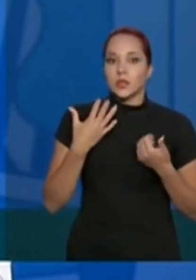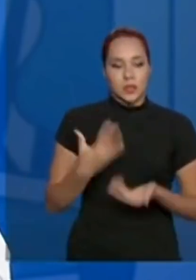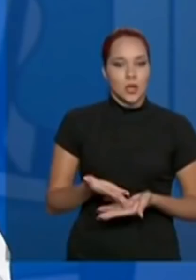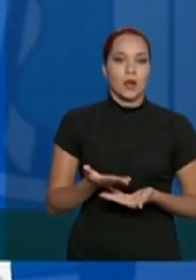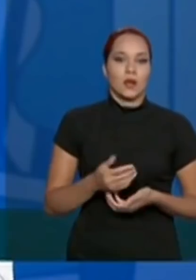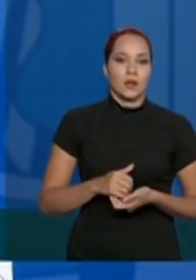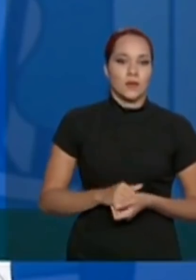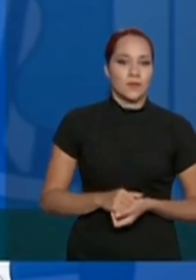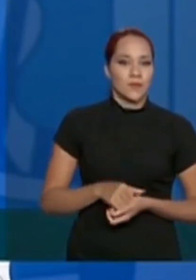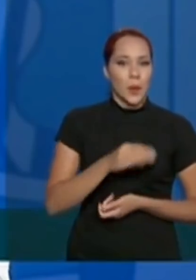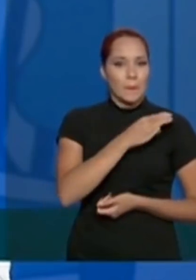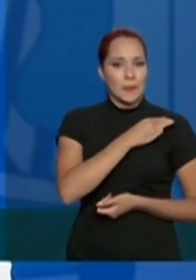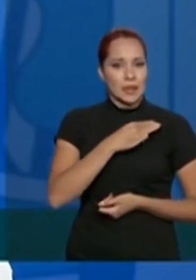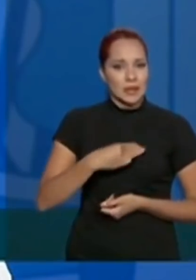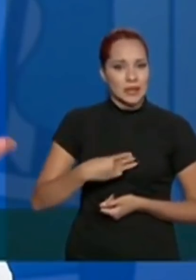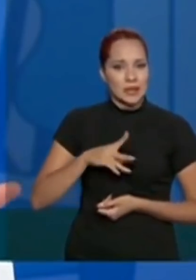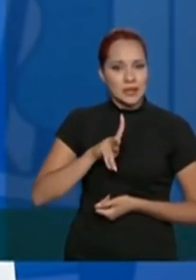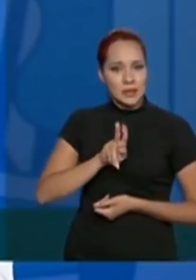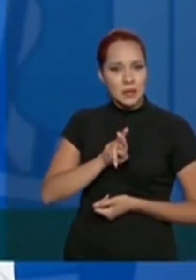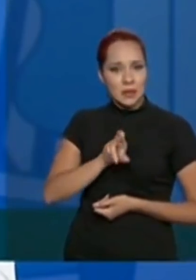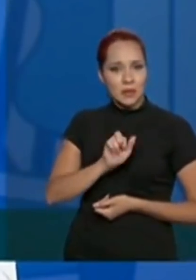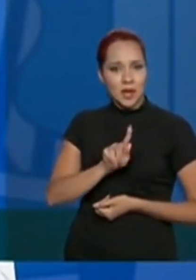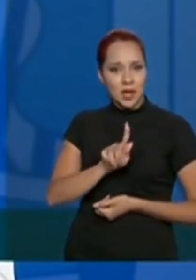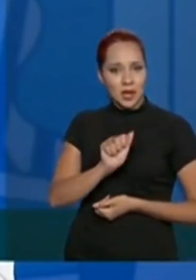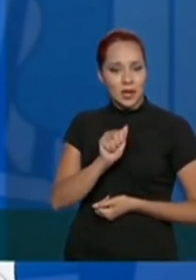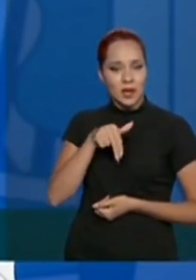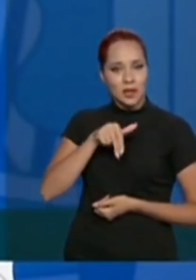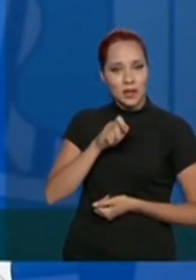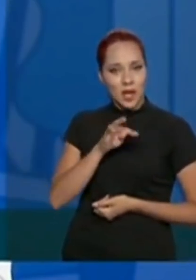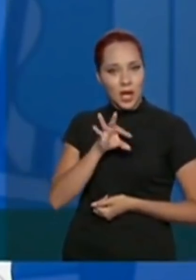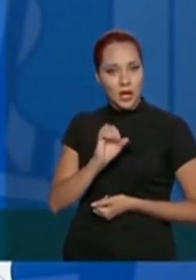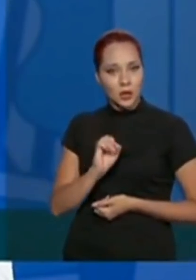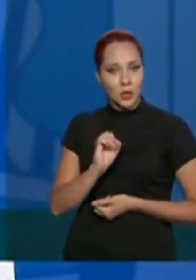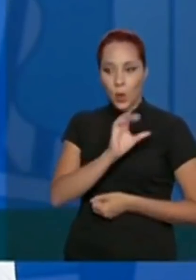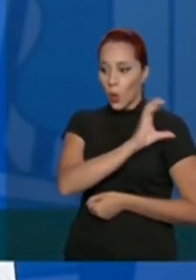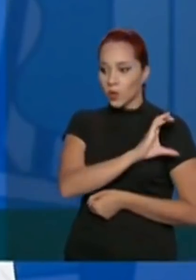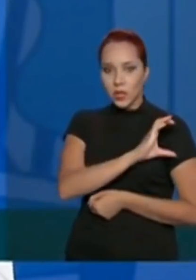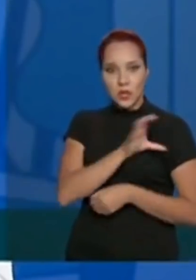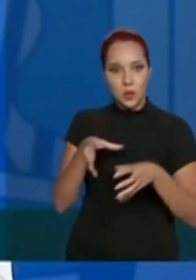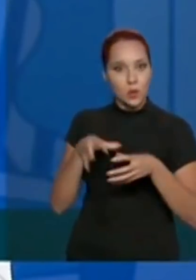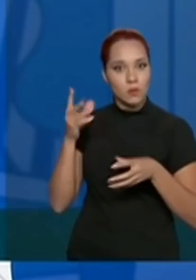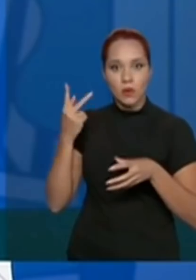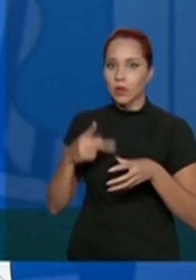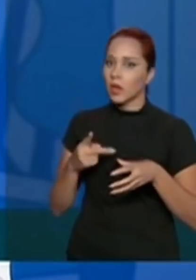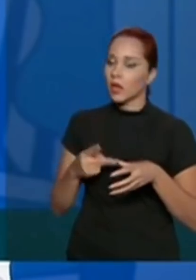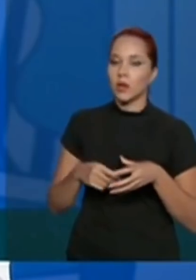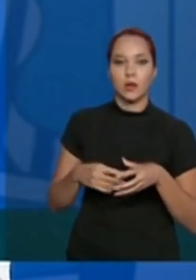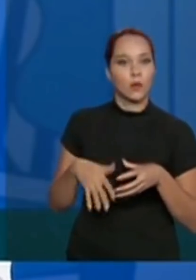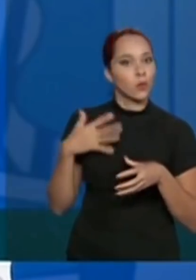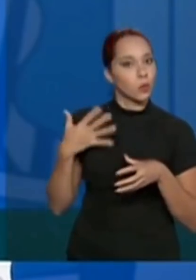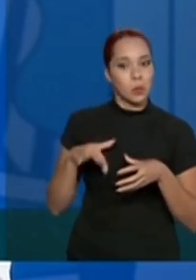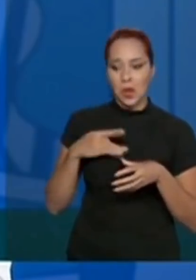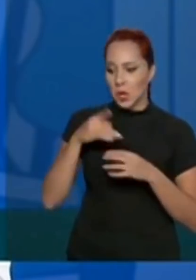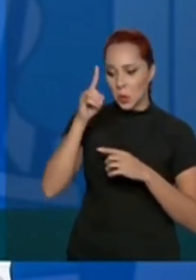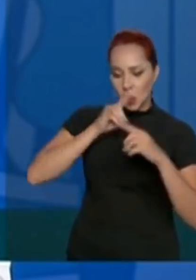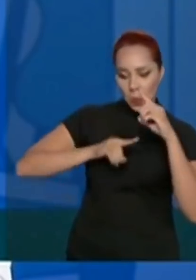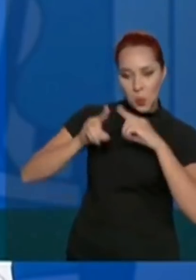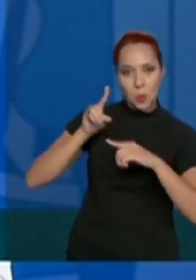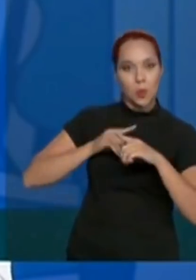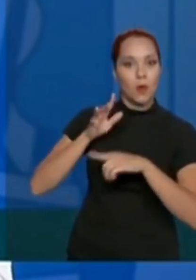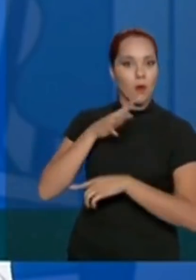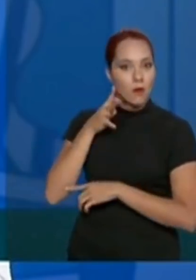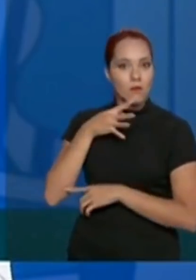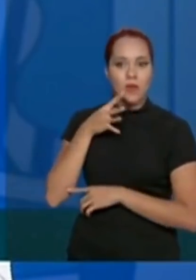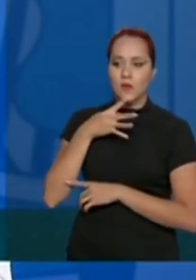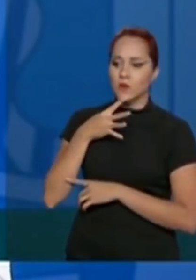O ministro Braga Neto, a coordenação que ele faz do grupo de trabalho é brilhante, fantástica, tem o domínio total dessa situação,